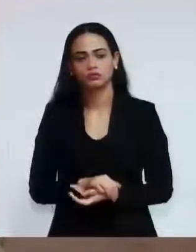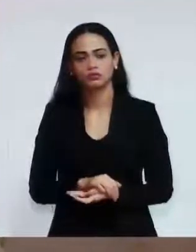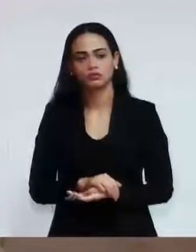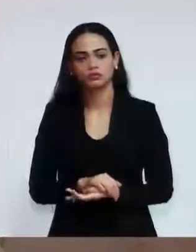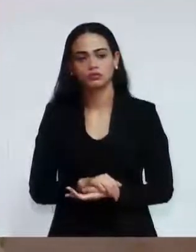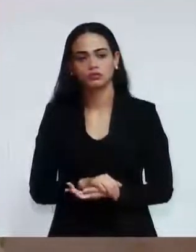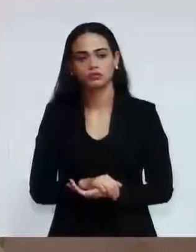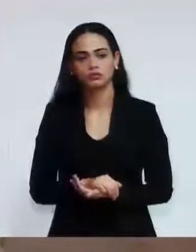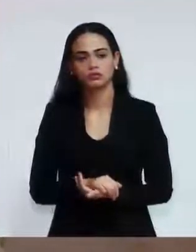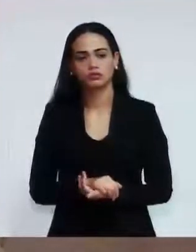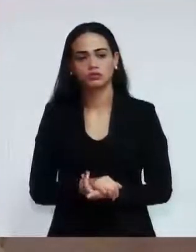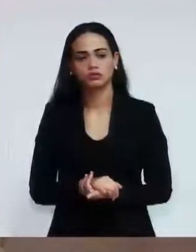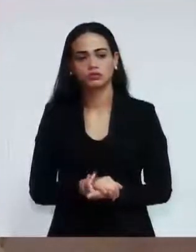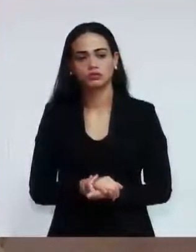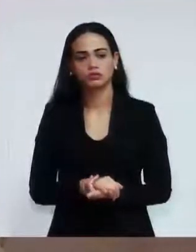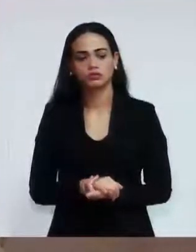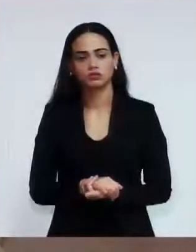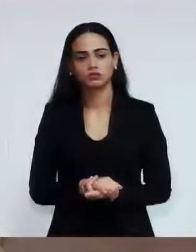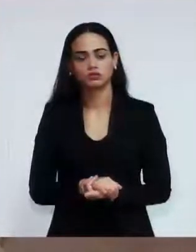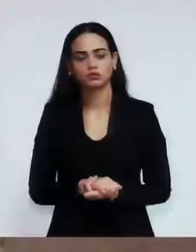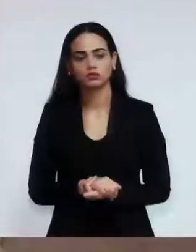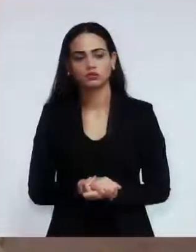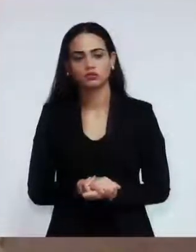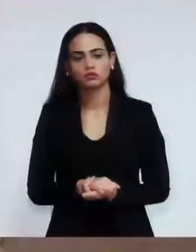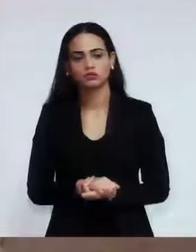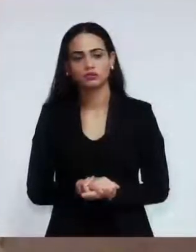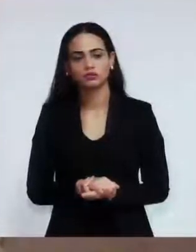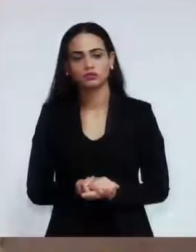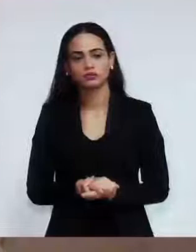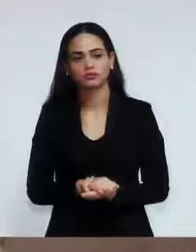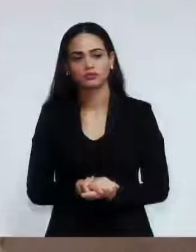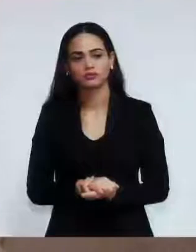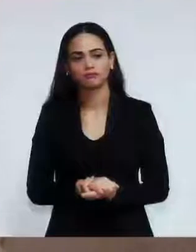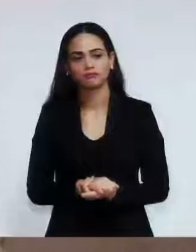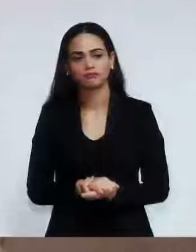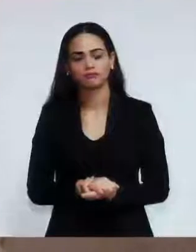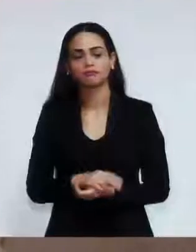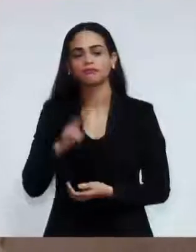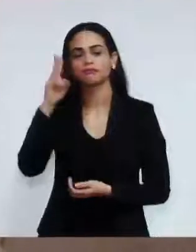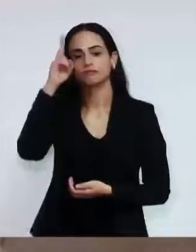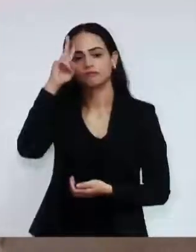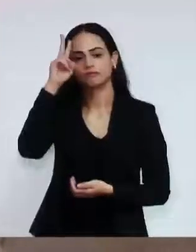Agora, voltando à enxurrada de denúncias contra a Guarda Municipal.